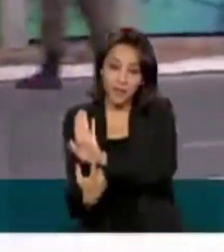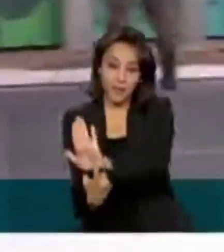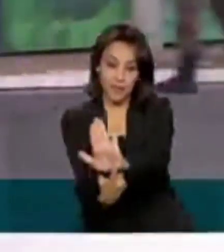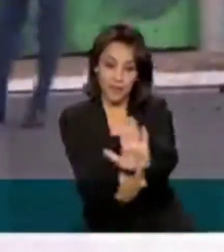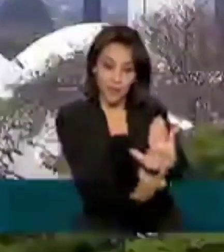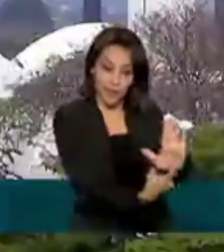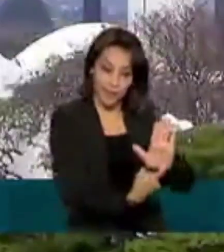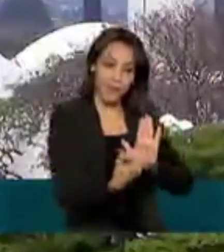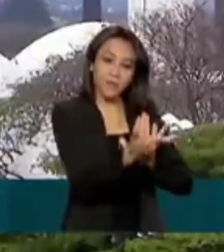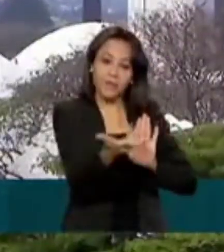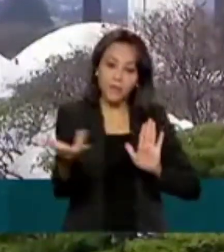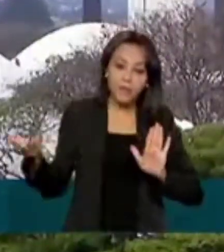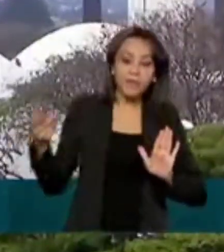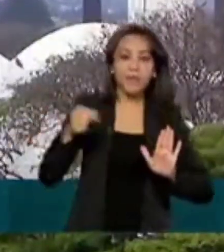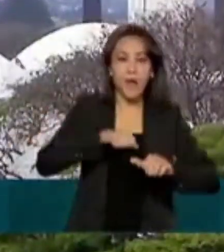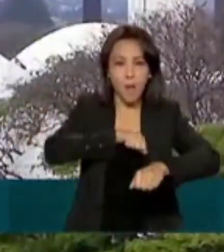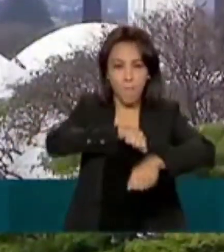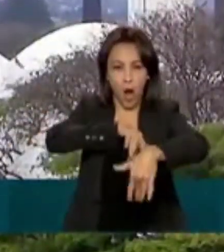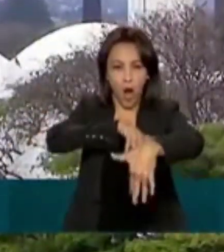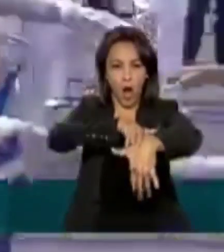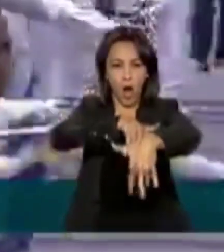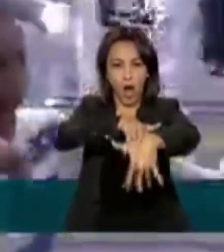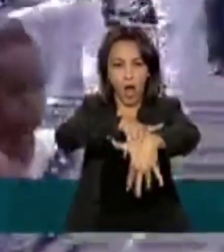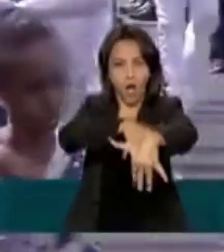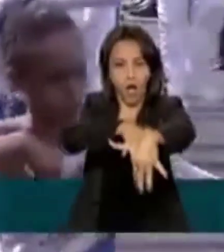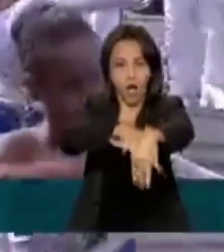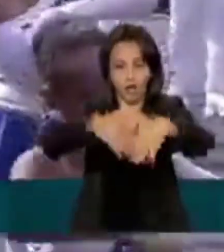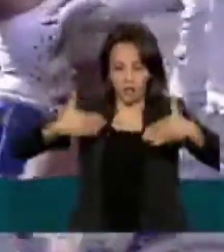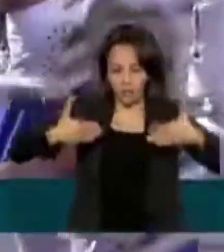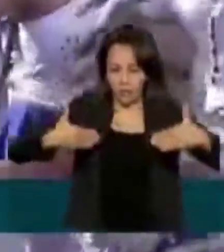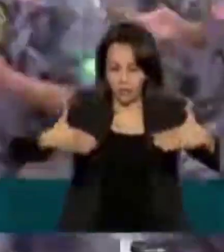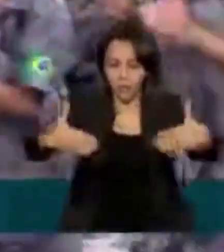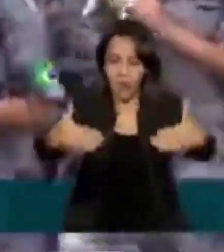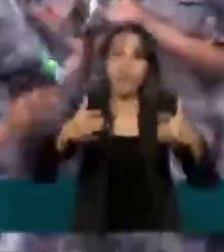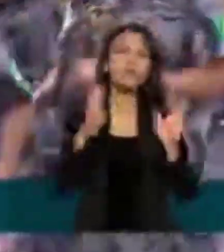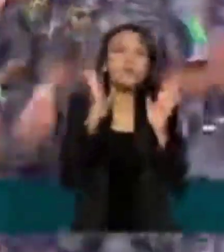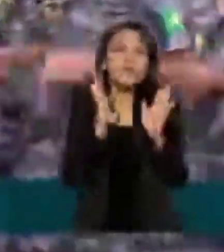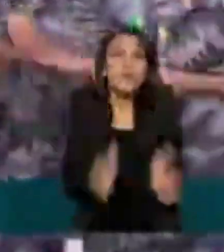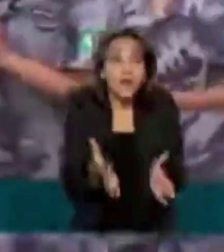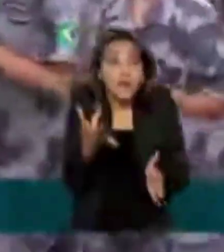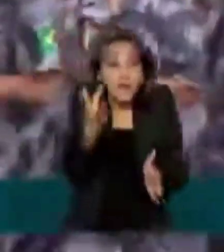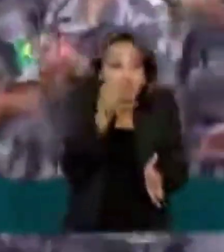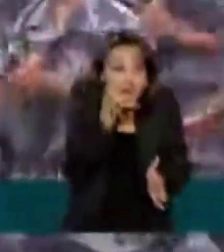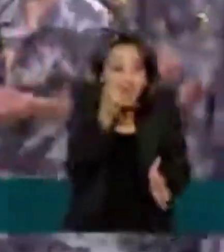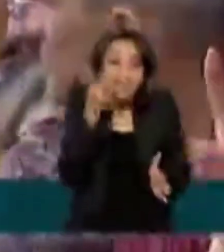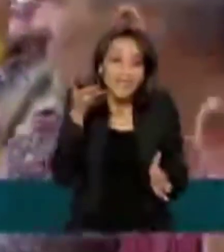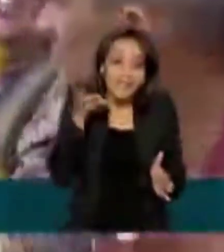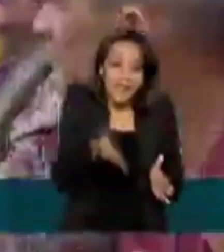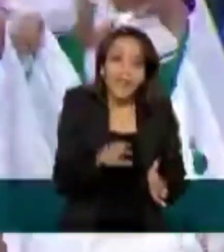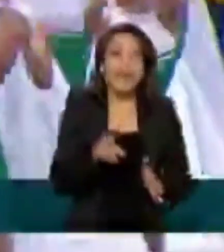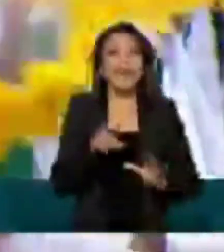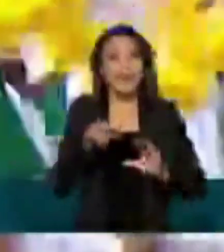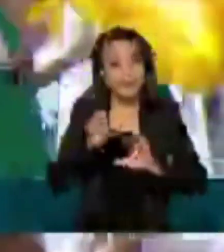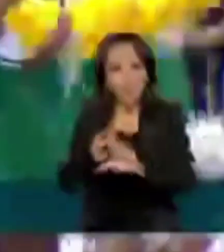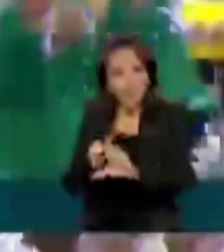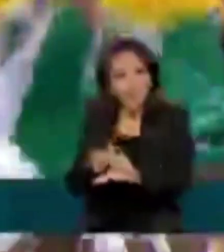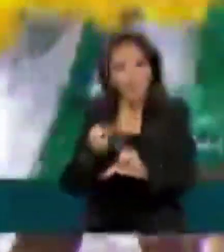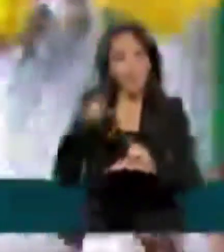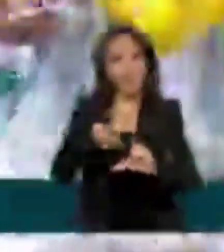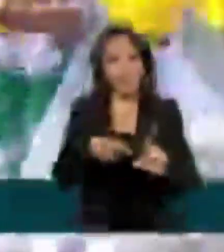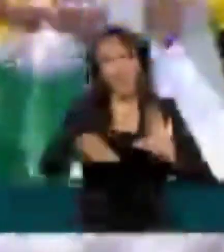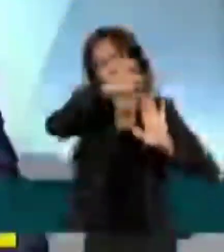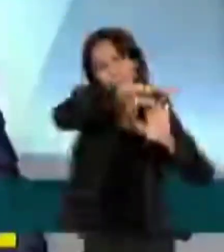cívico-militar na Esplanada dos Ministérios é sempre feita ao vivo pela TV Brasil. Com programas